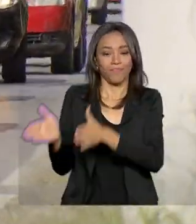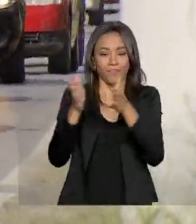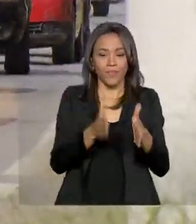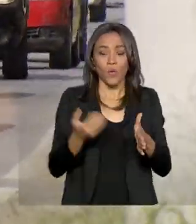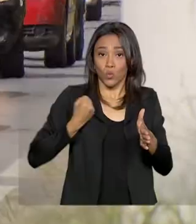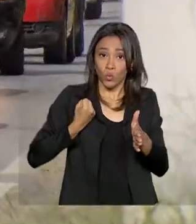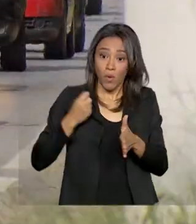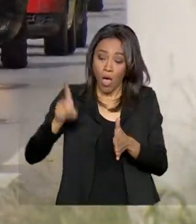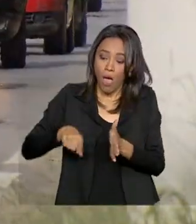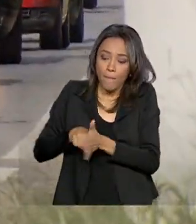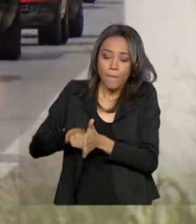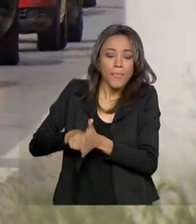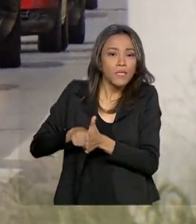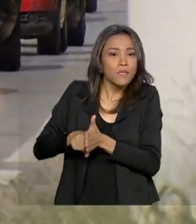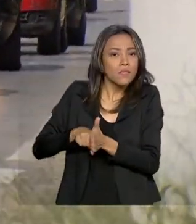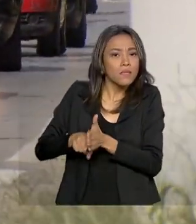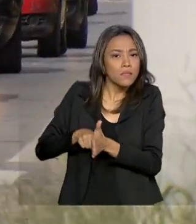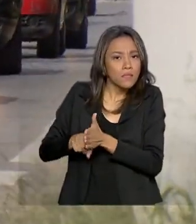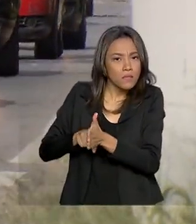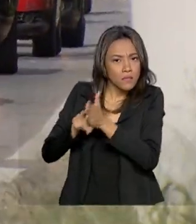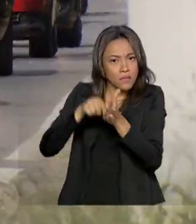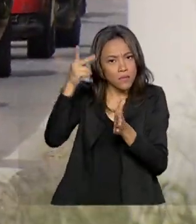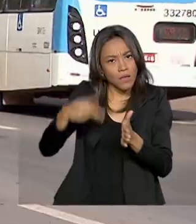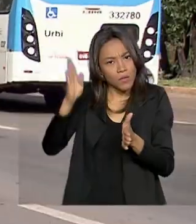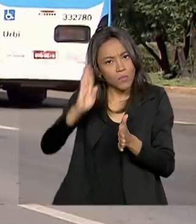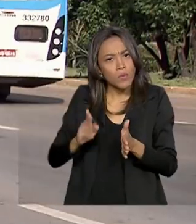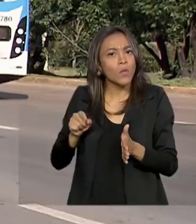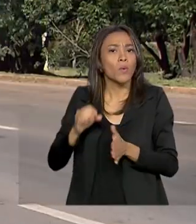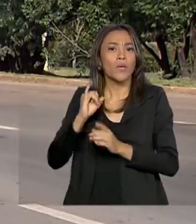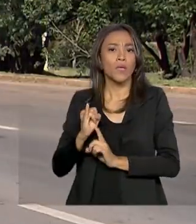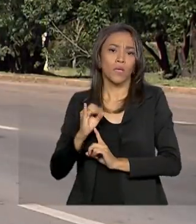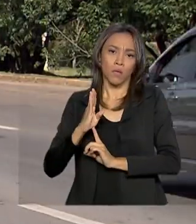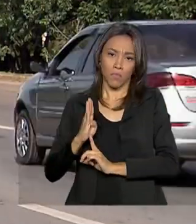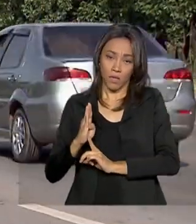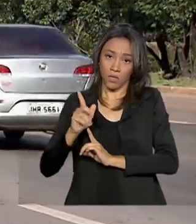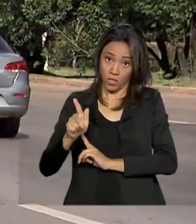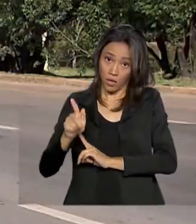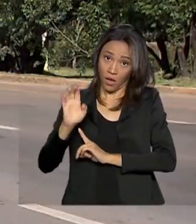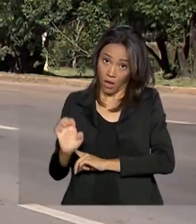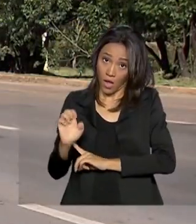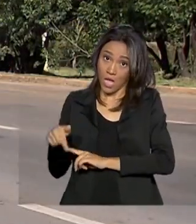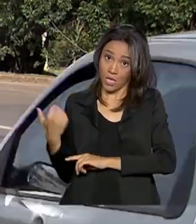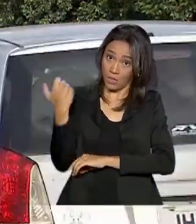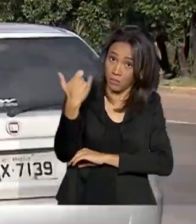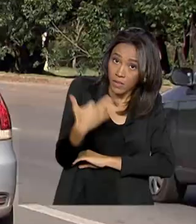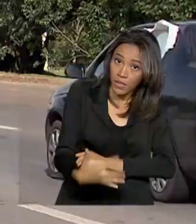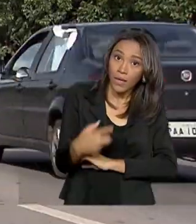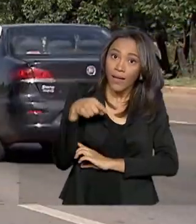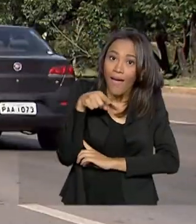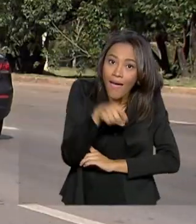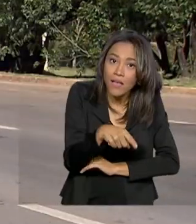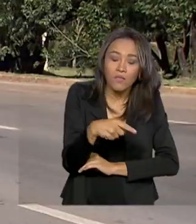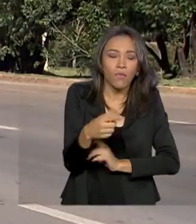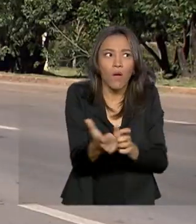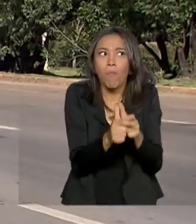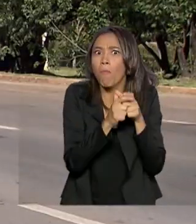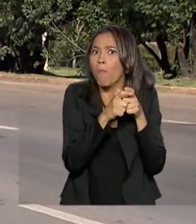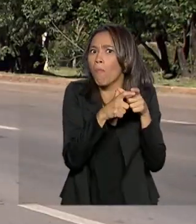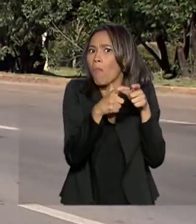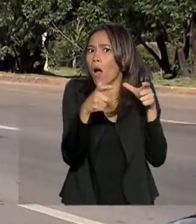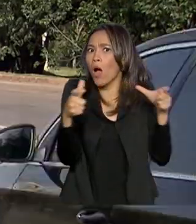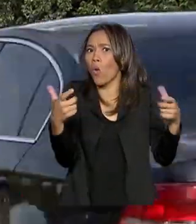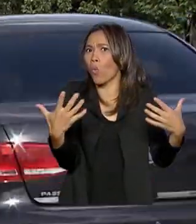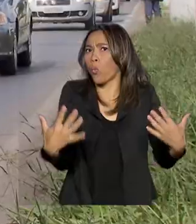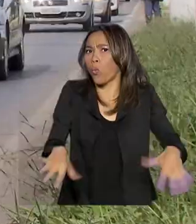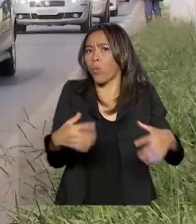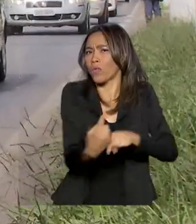Pesquisa Nacional por Amostra de Domicílios, do IBGE. Segundo o Instituto, essa foi a maior alta registrada desde